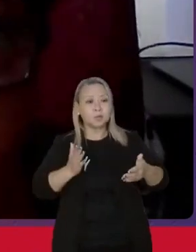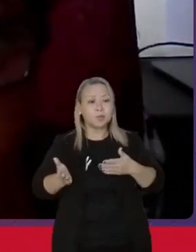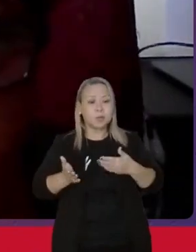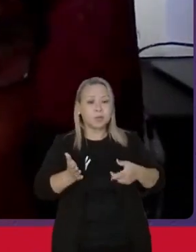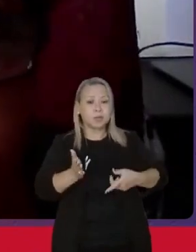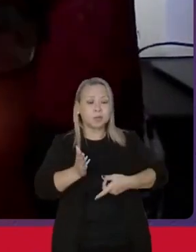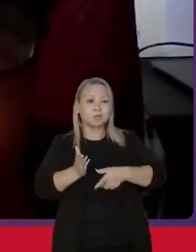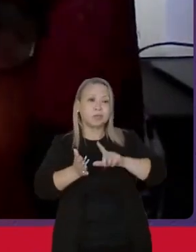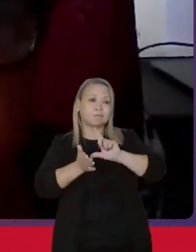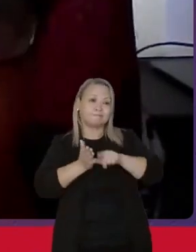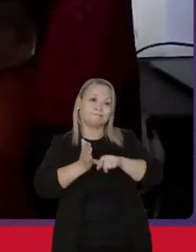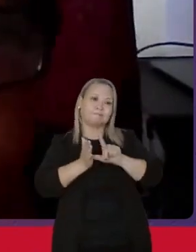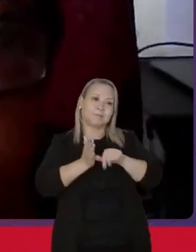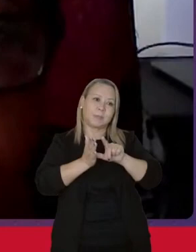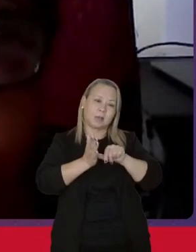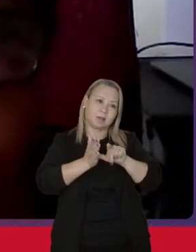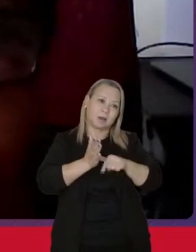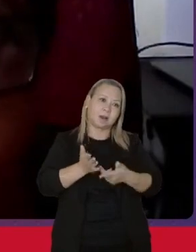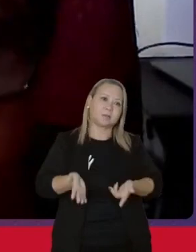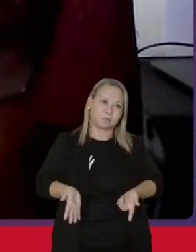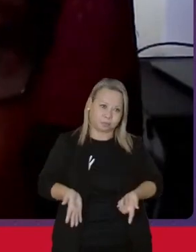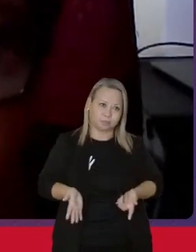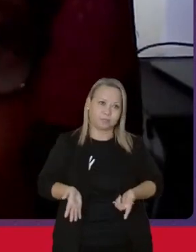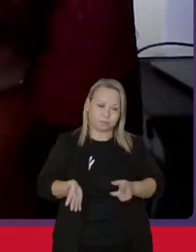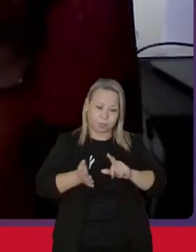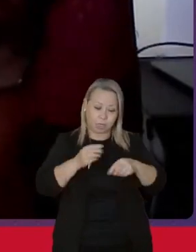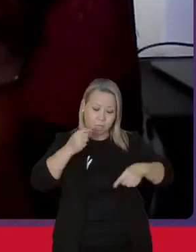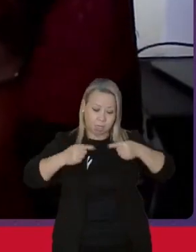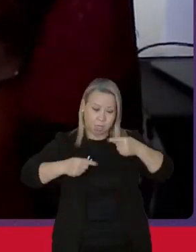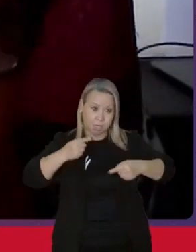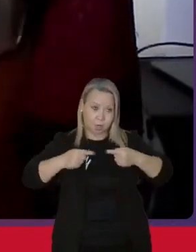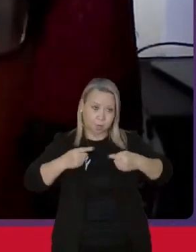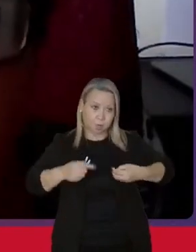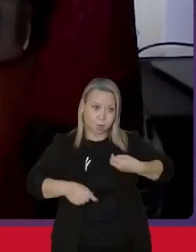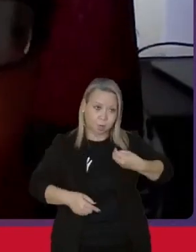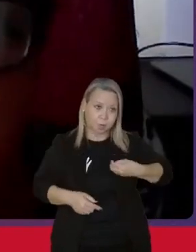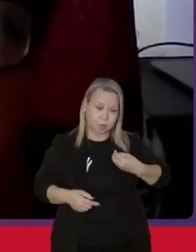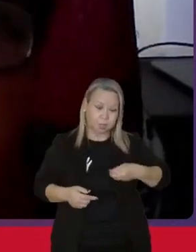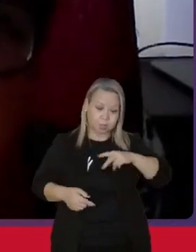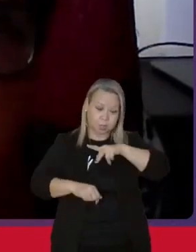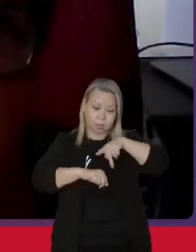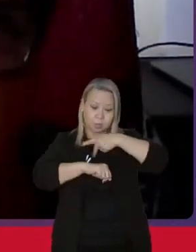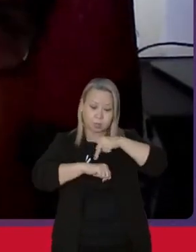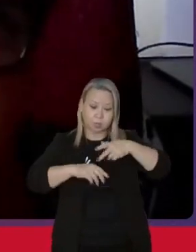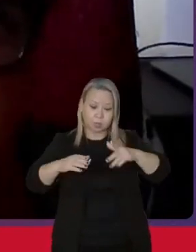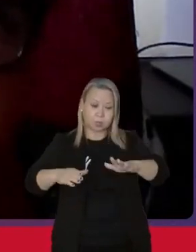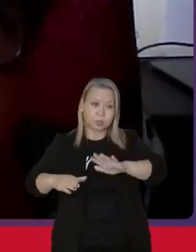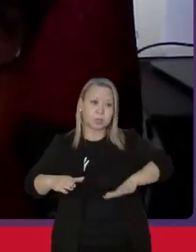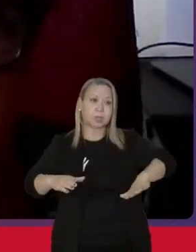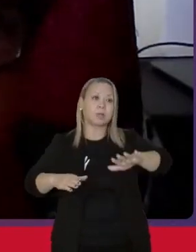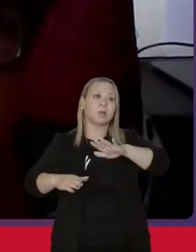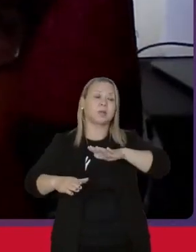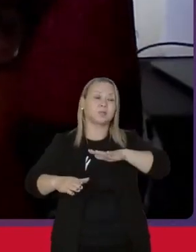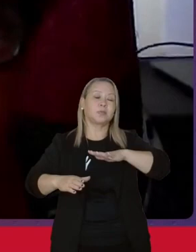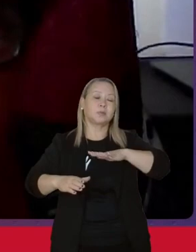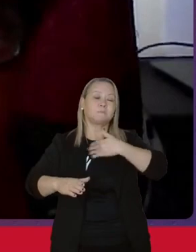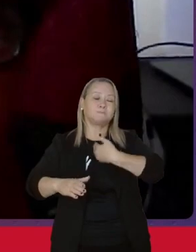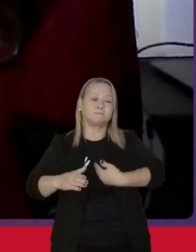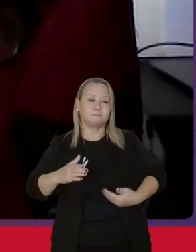na vida política desse país, no campo das políticas públicas.